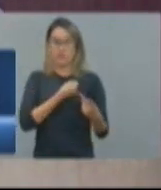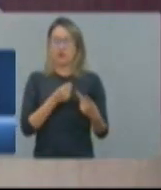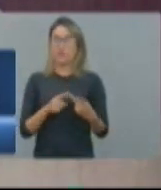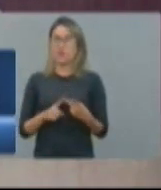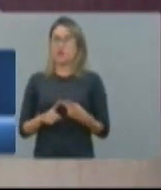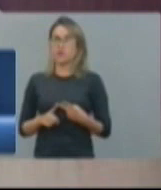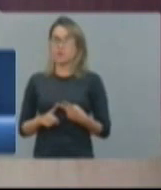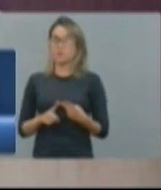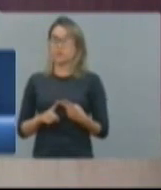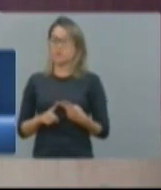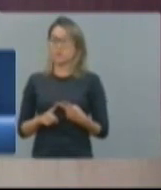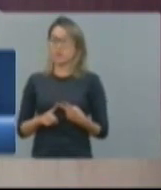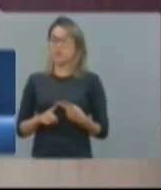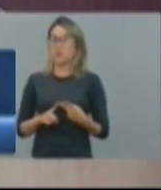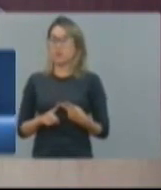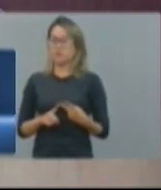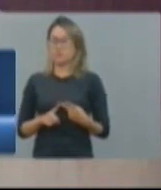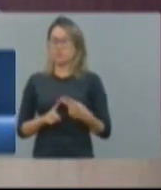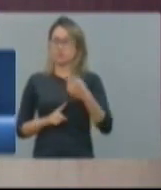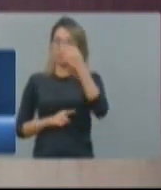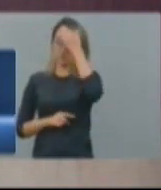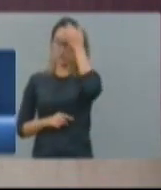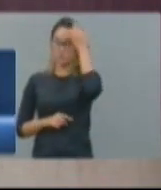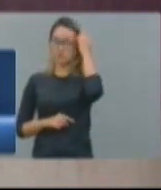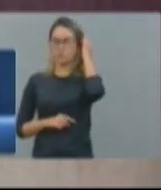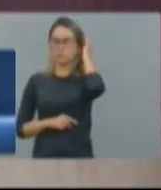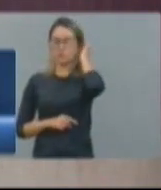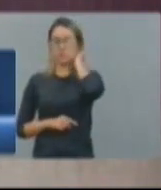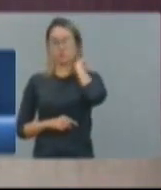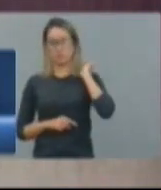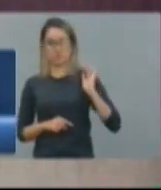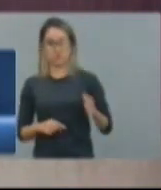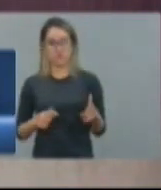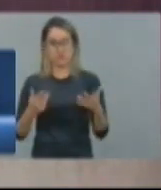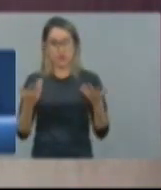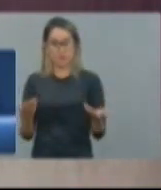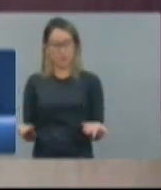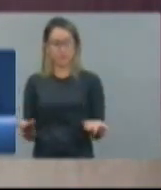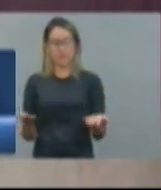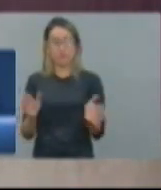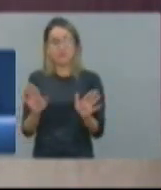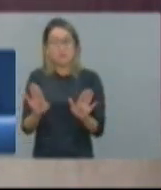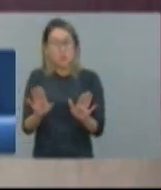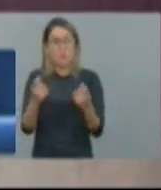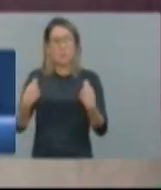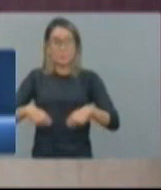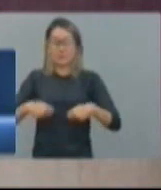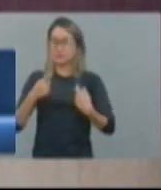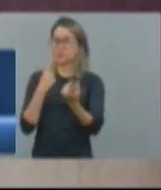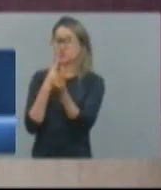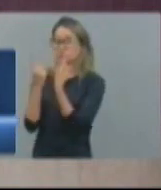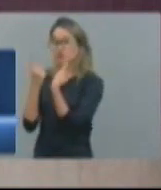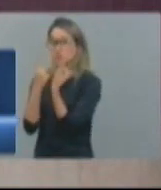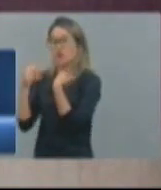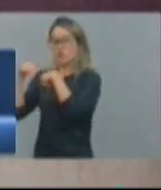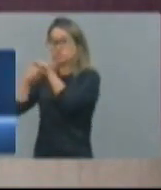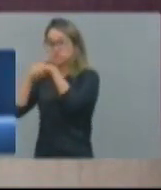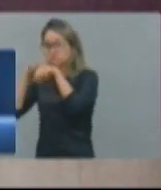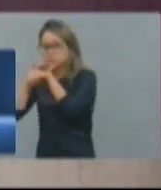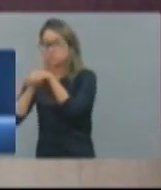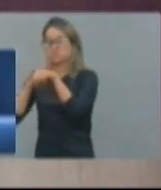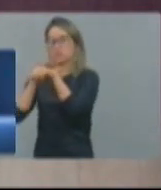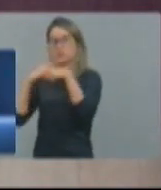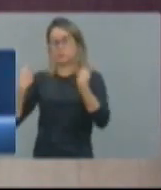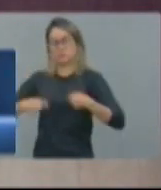diretor, há algum comitê regional para discutir com esses municípios? Não há. Sem esse diálogo, sem se comunicar, sem ter uma